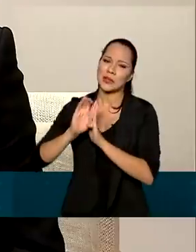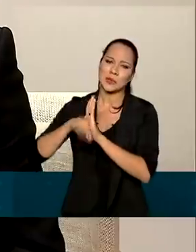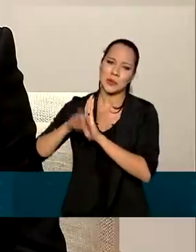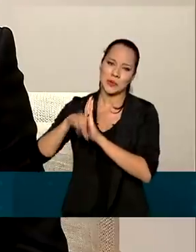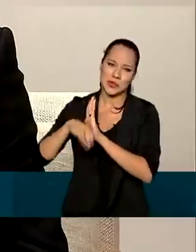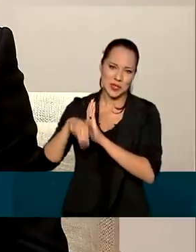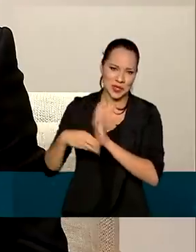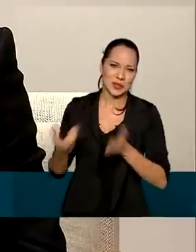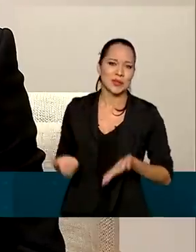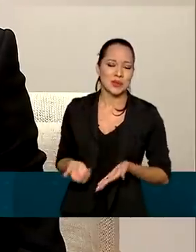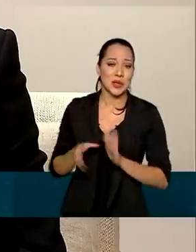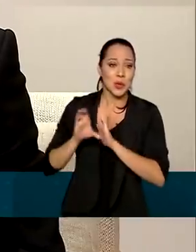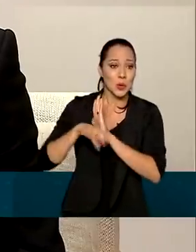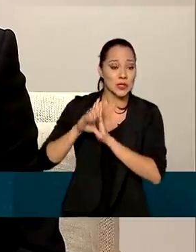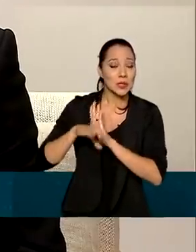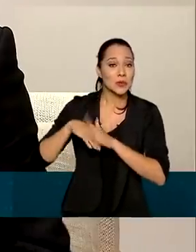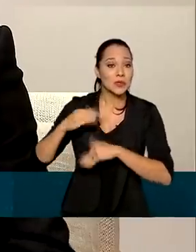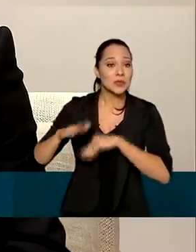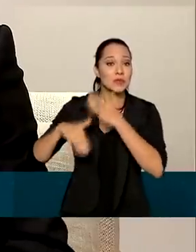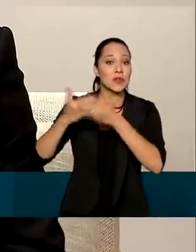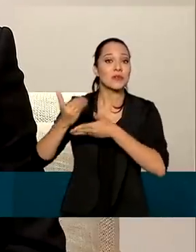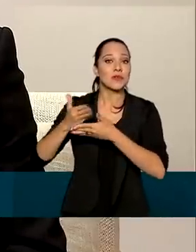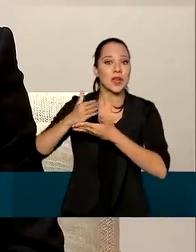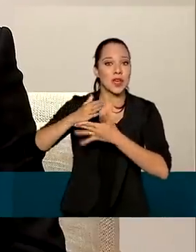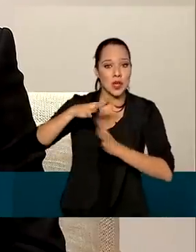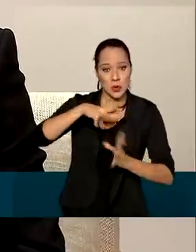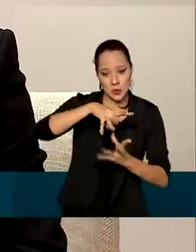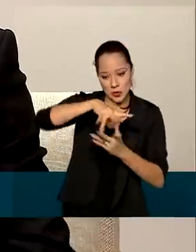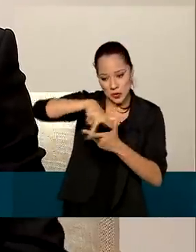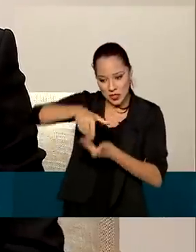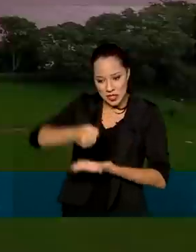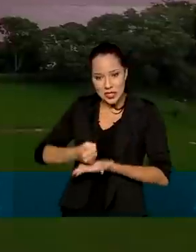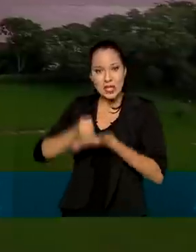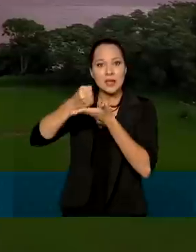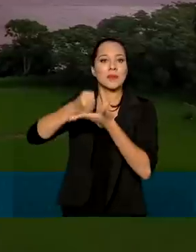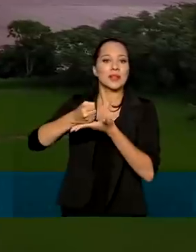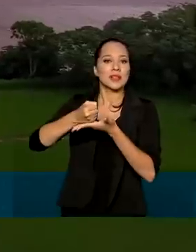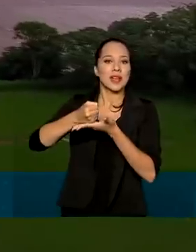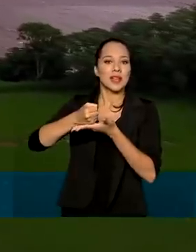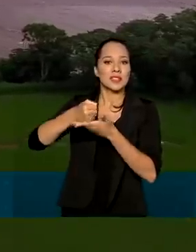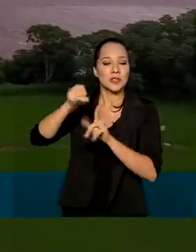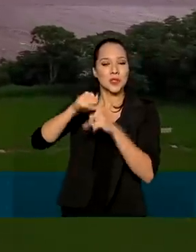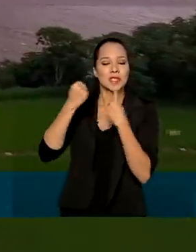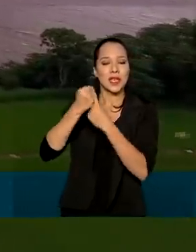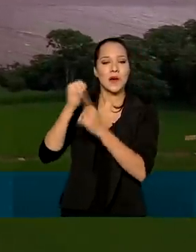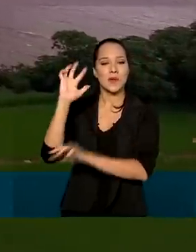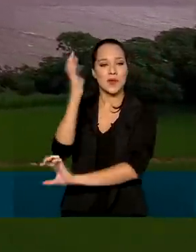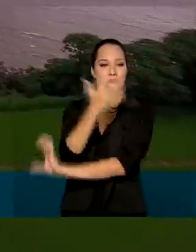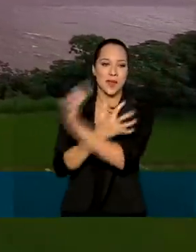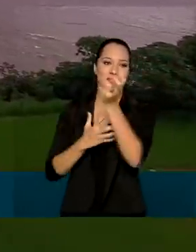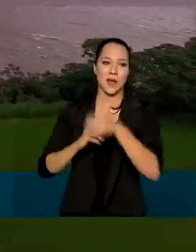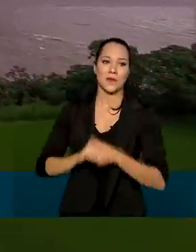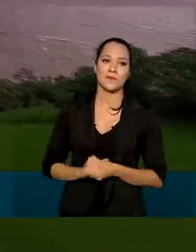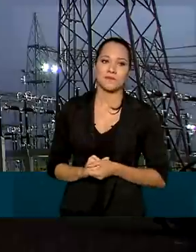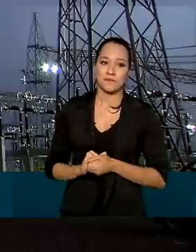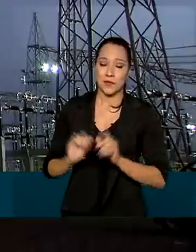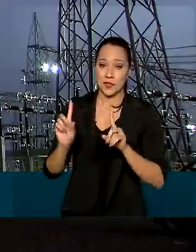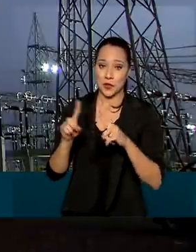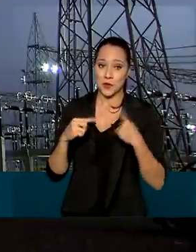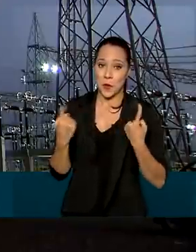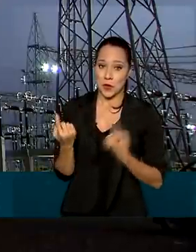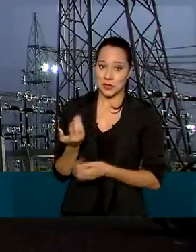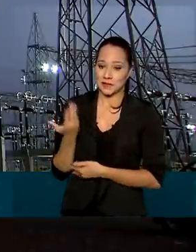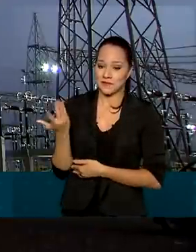de desenvolver com sustentabilidade social e ambiental. Então, nós estamos aqui há